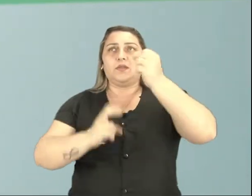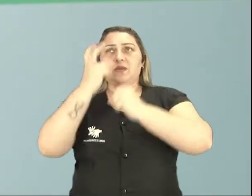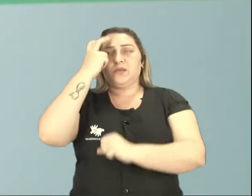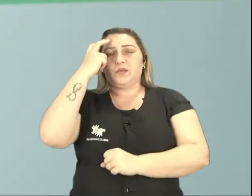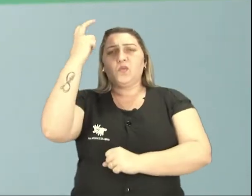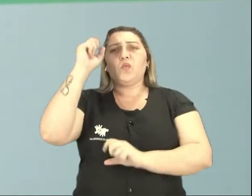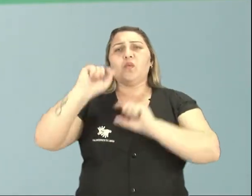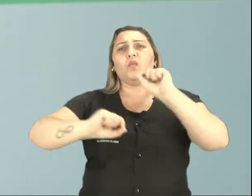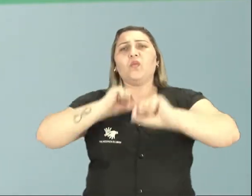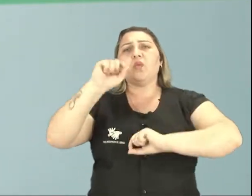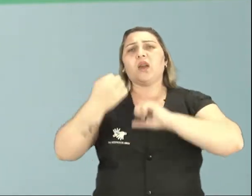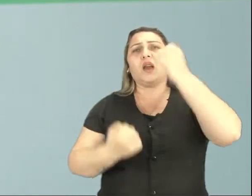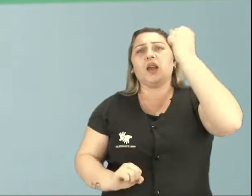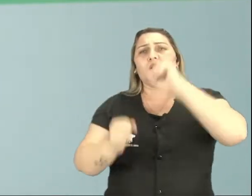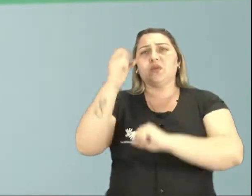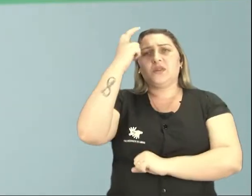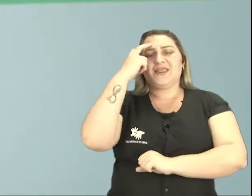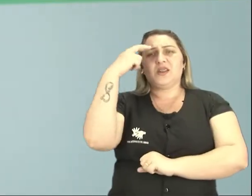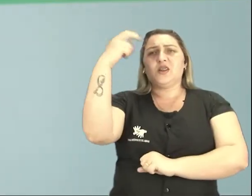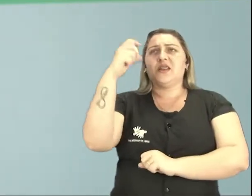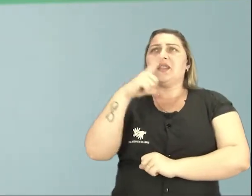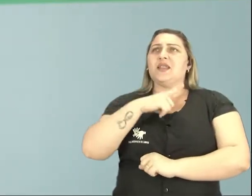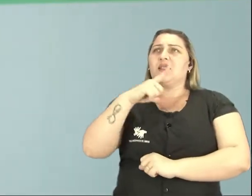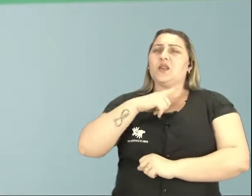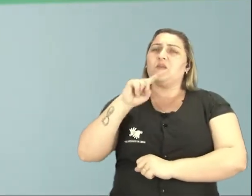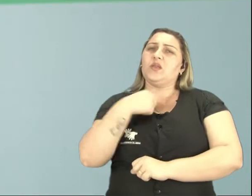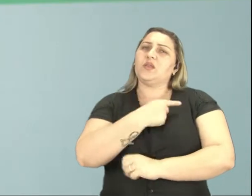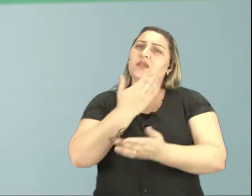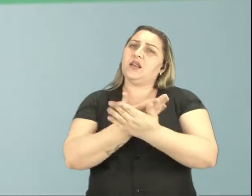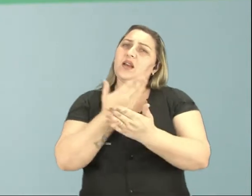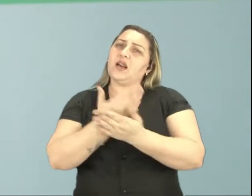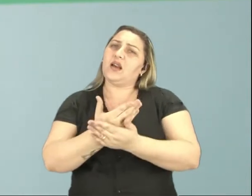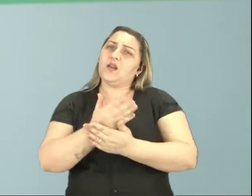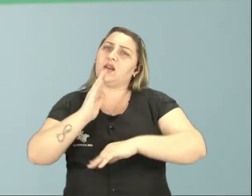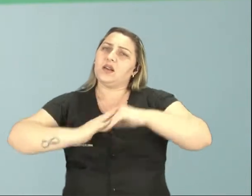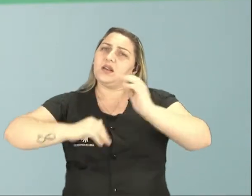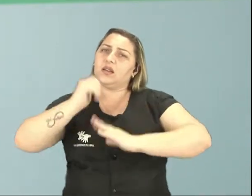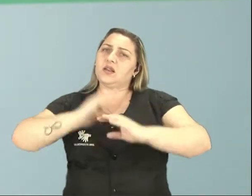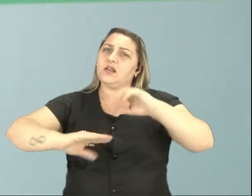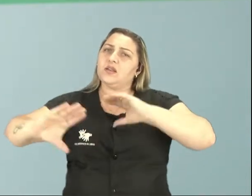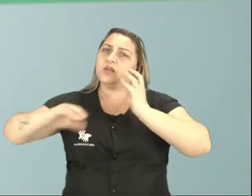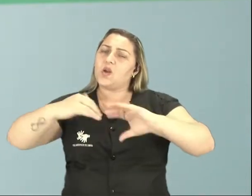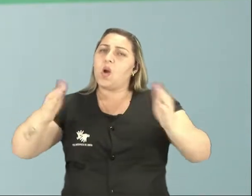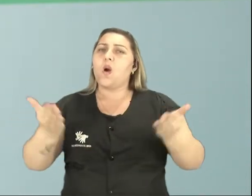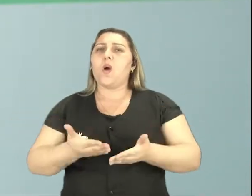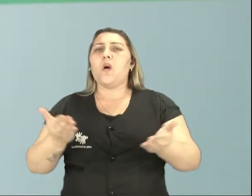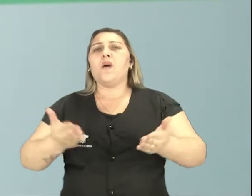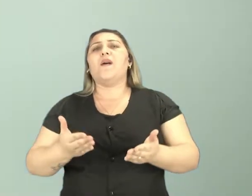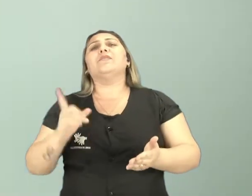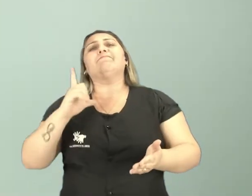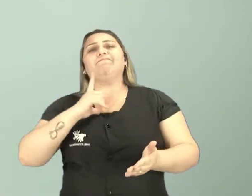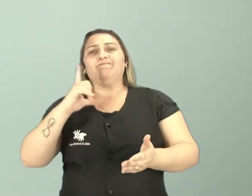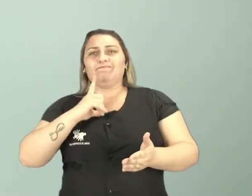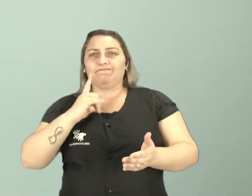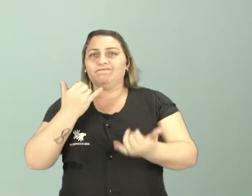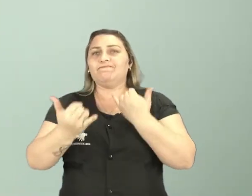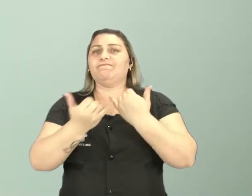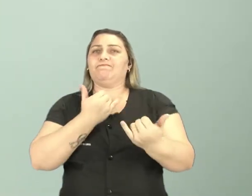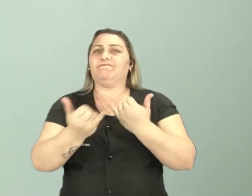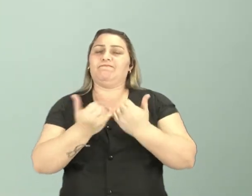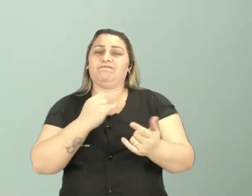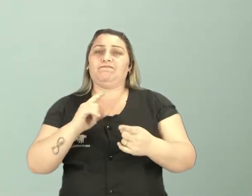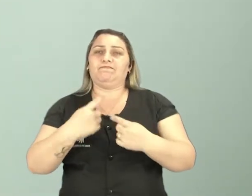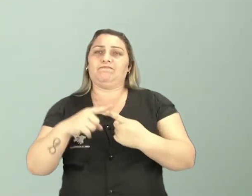E o que a indústria cultural tem a ver, professora, com a nossa aula sobre músico hoje? Tudo a ver, gente. Porque nós,